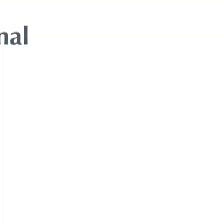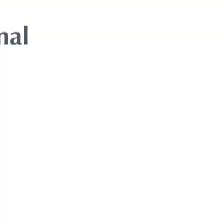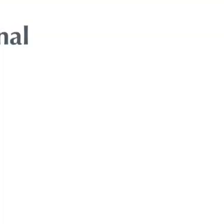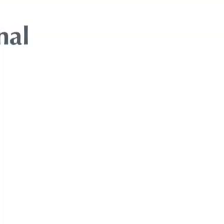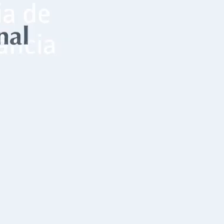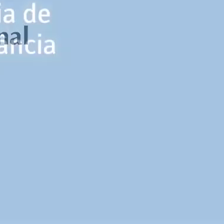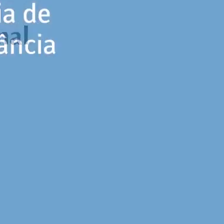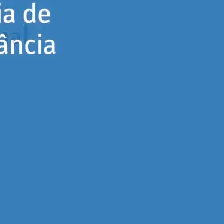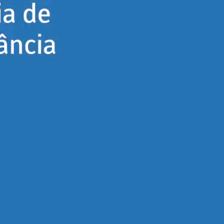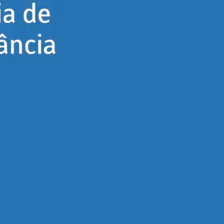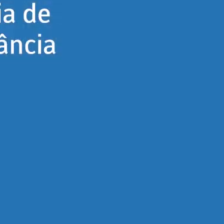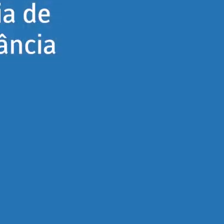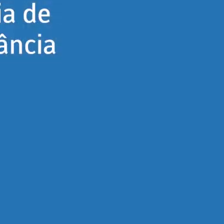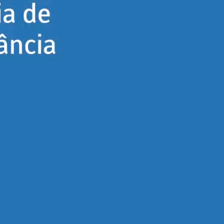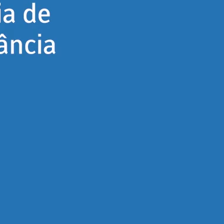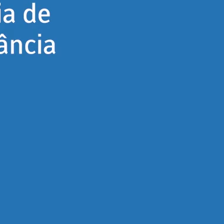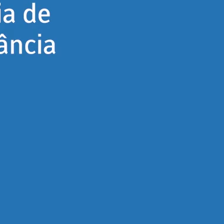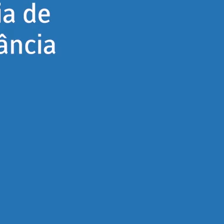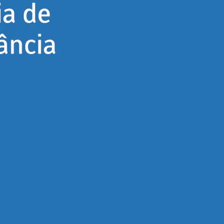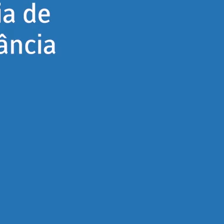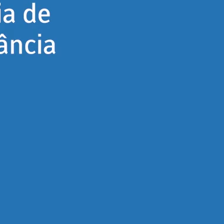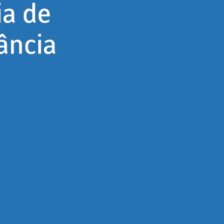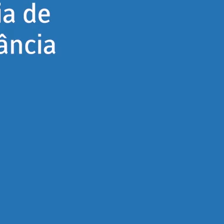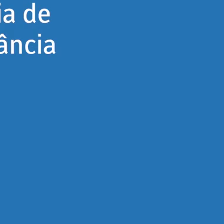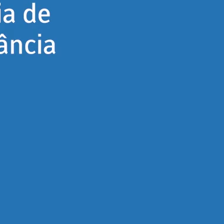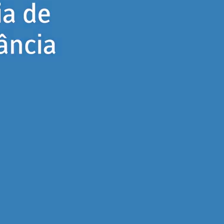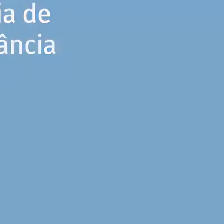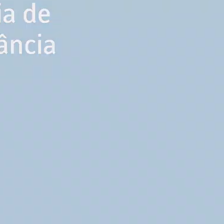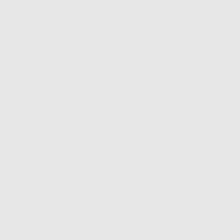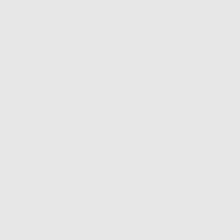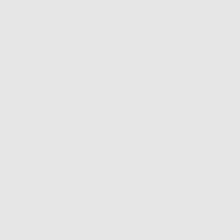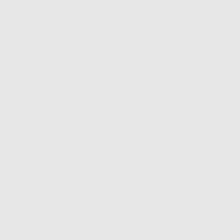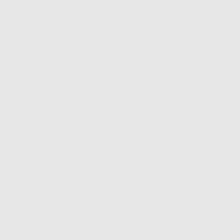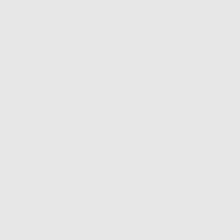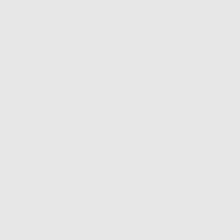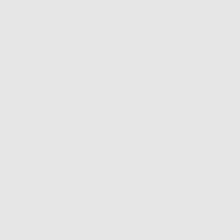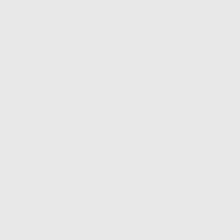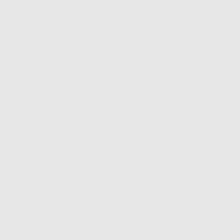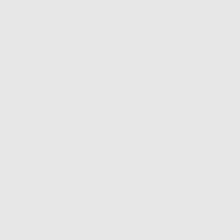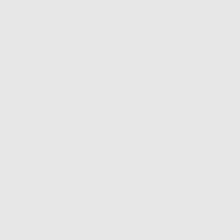Tchau! Tchau! Tchau! Tchau!